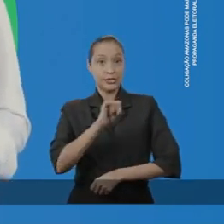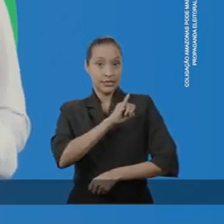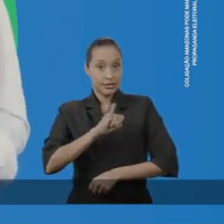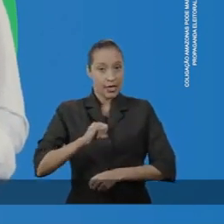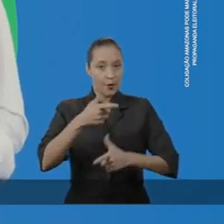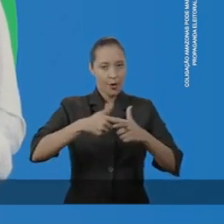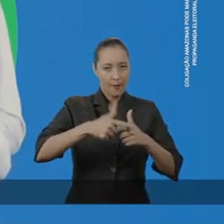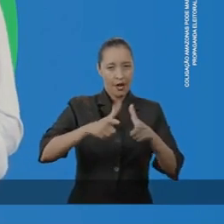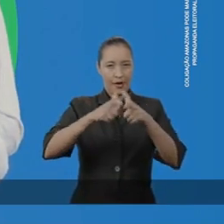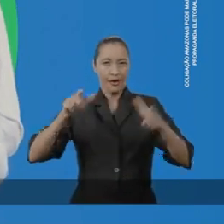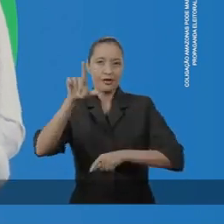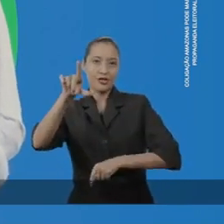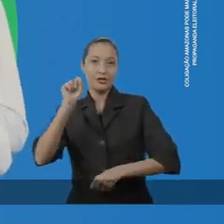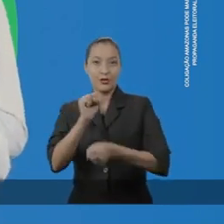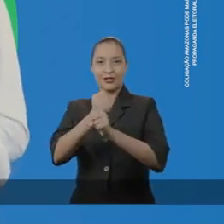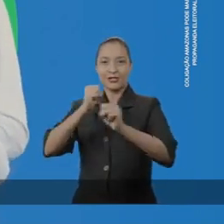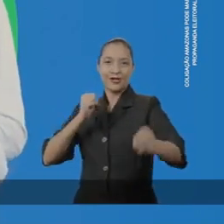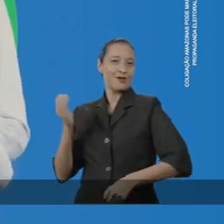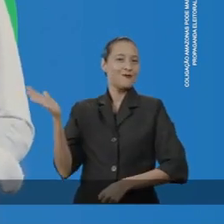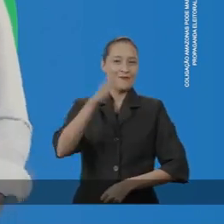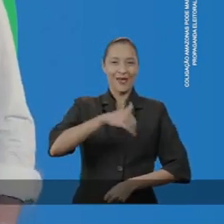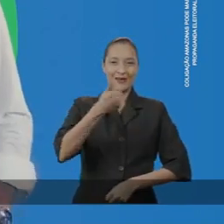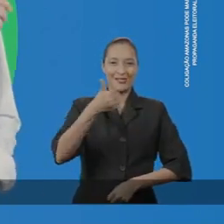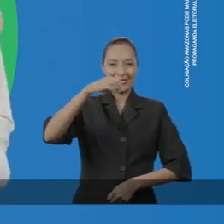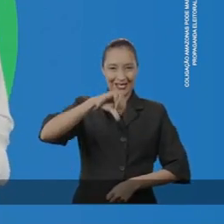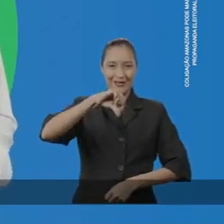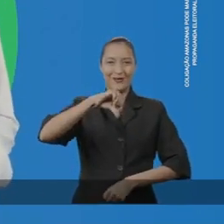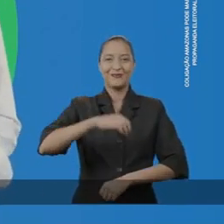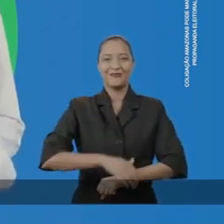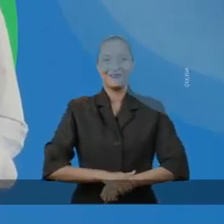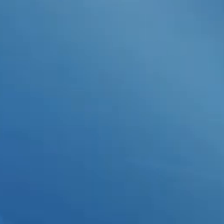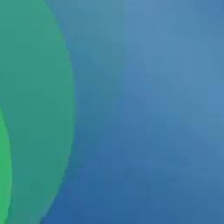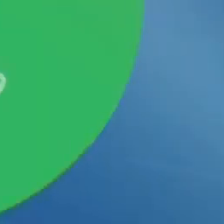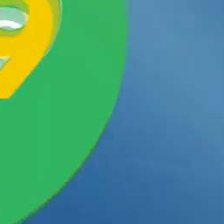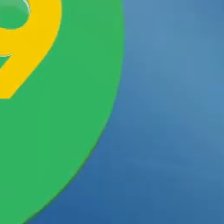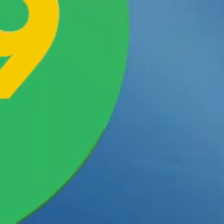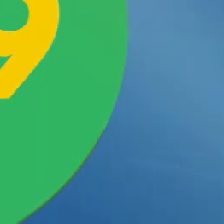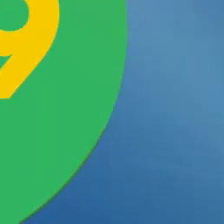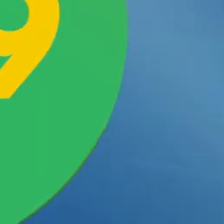o problema é grande, a escolha tem que ser gigante. Vem com a gente no 19.